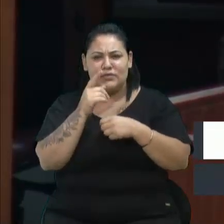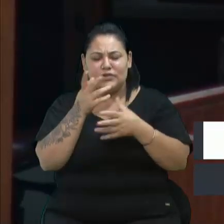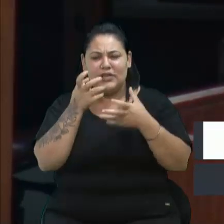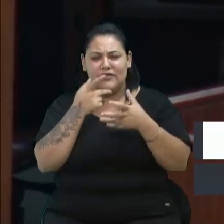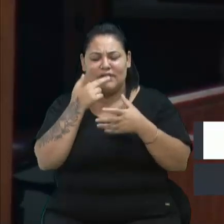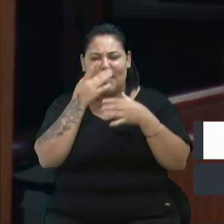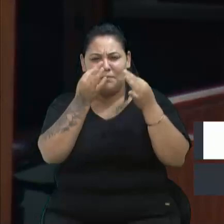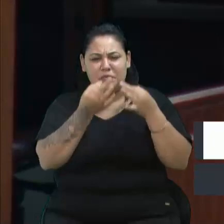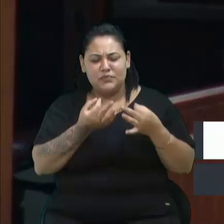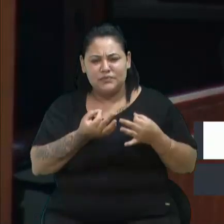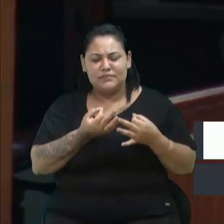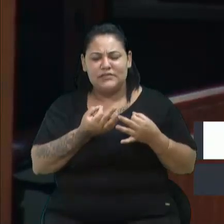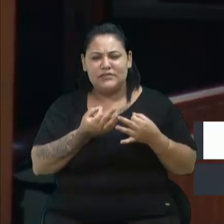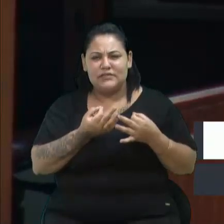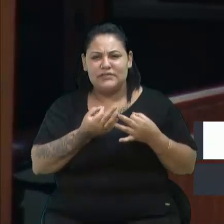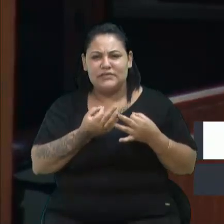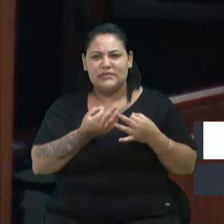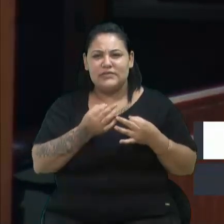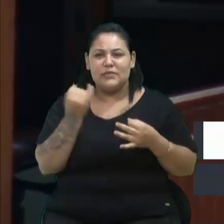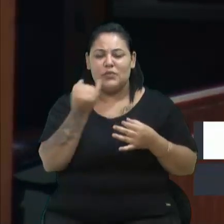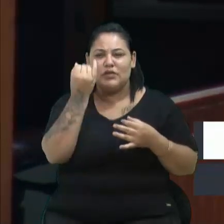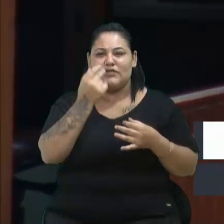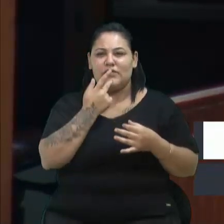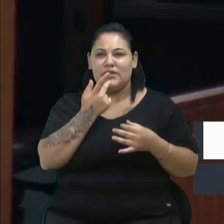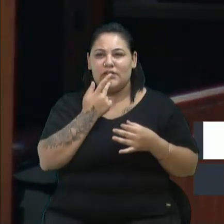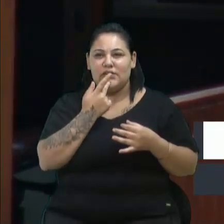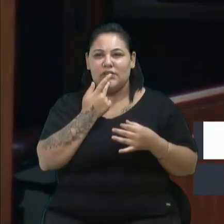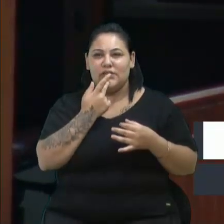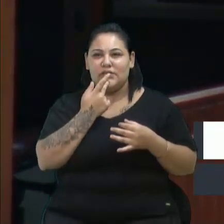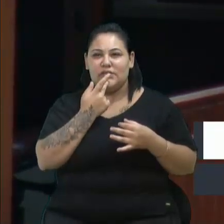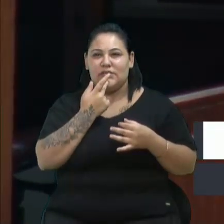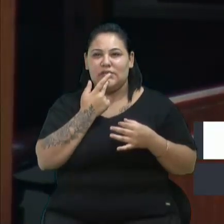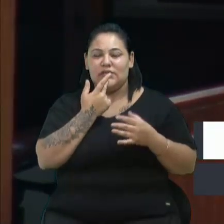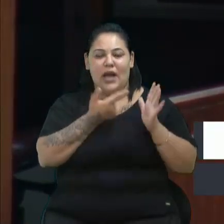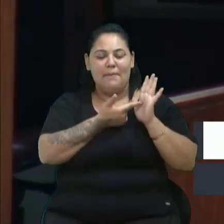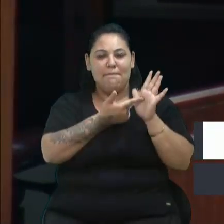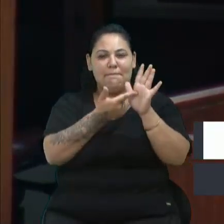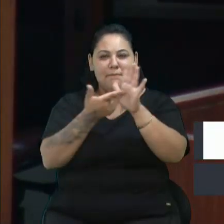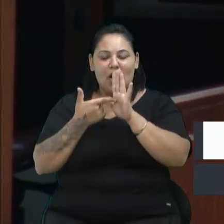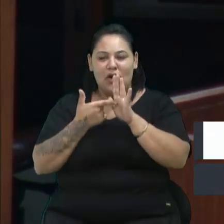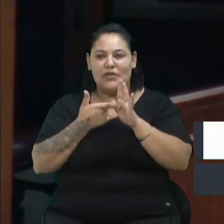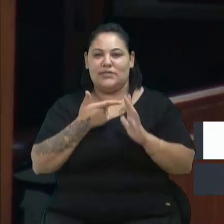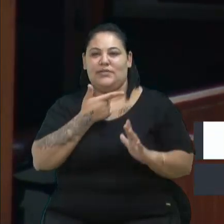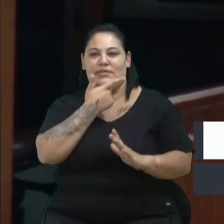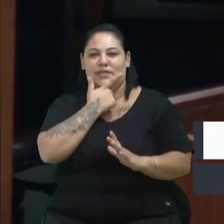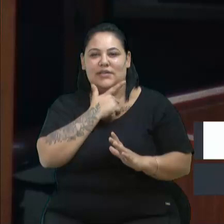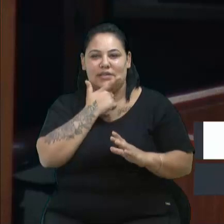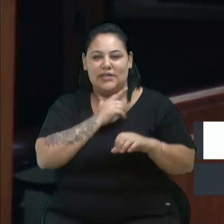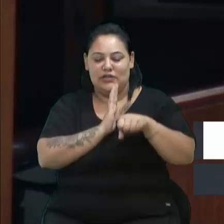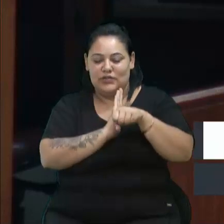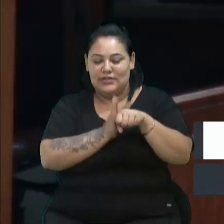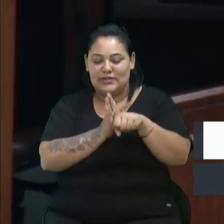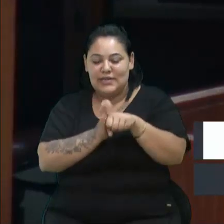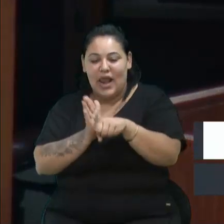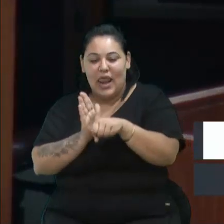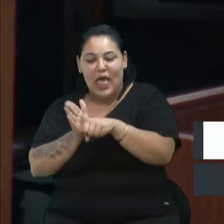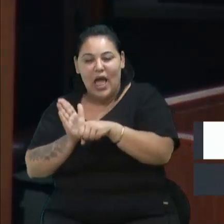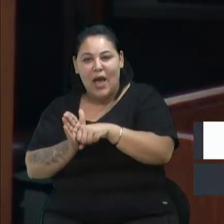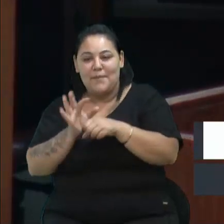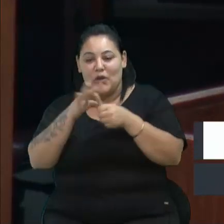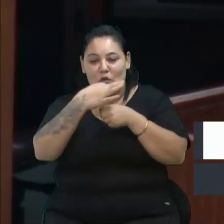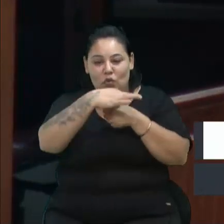importante falar nessa sessão. Exposição a de queijo, salame, uva, artesanato,